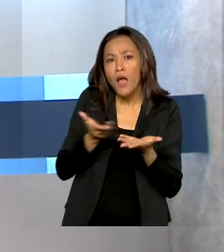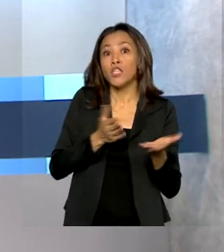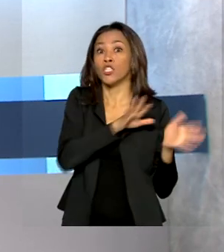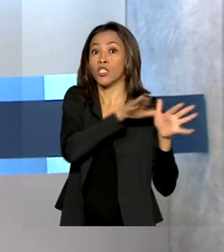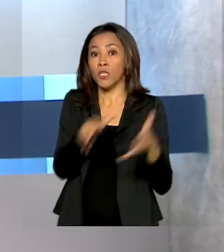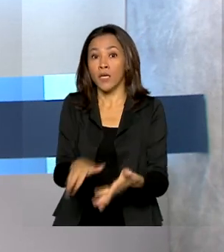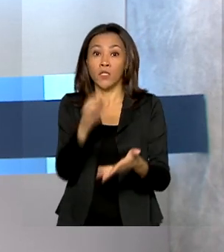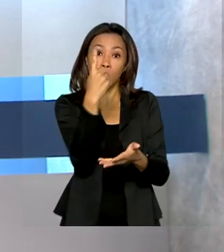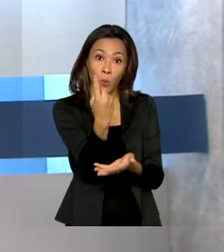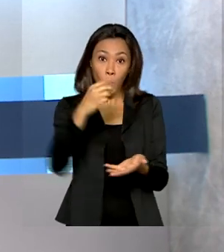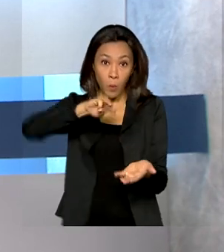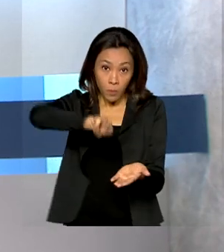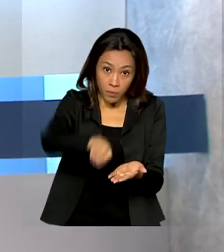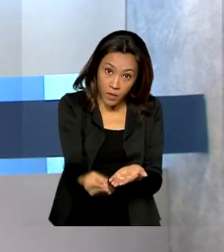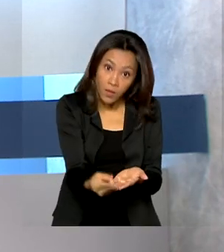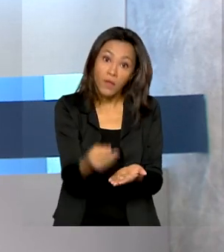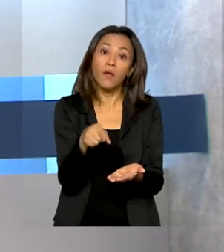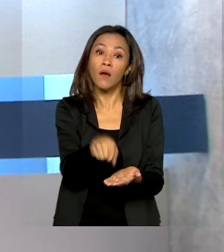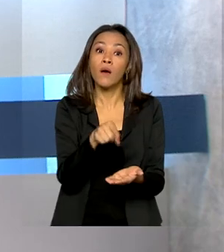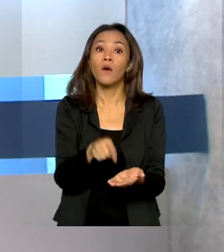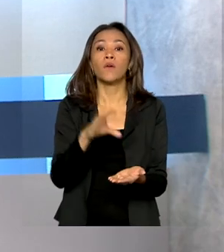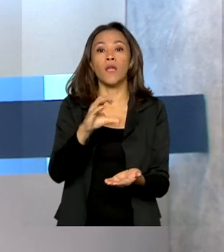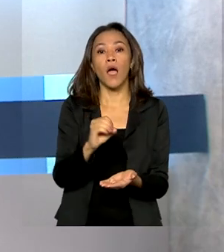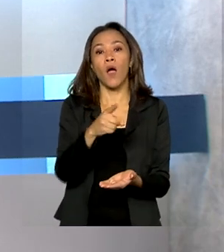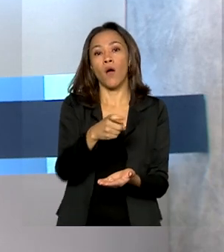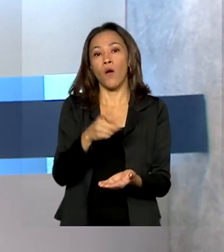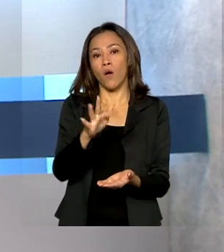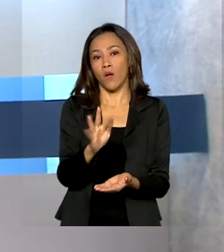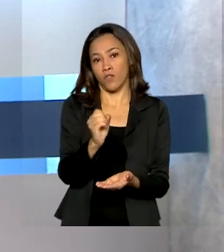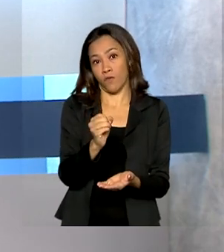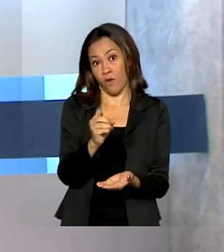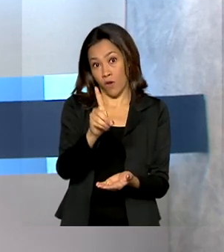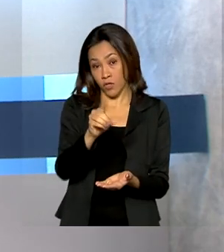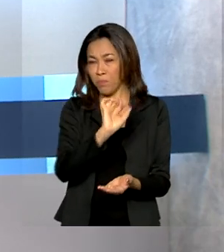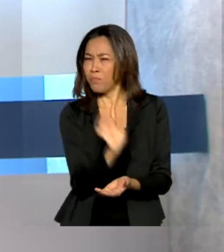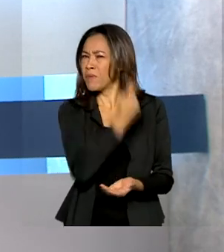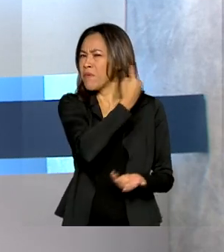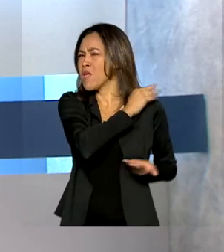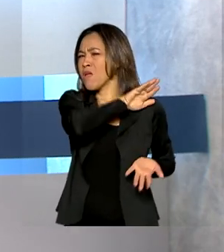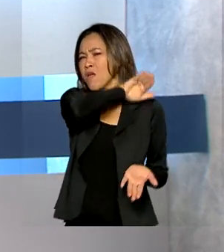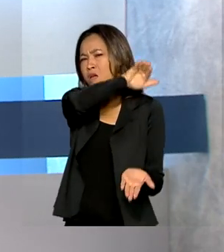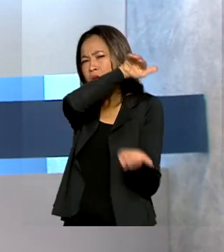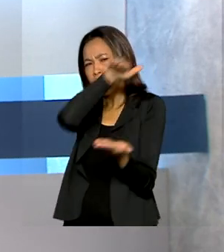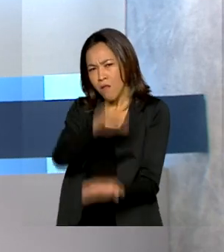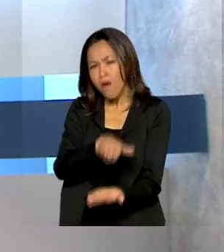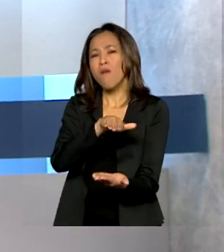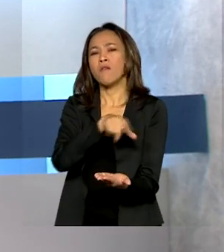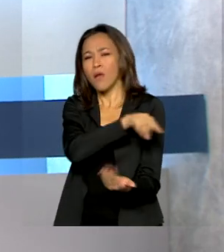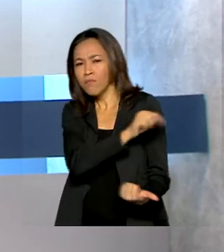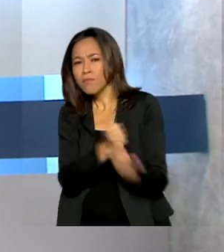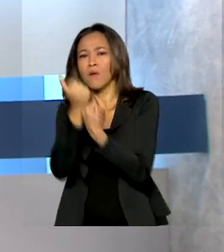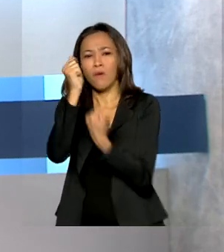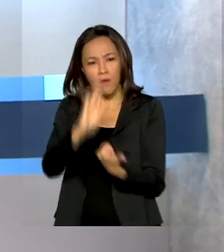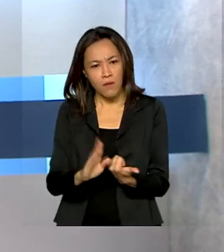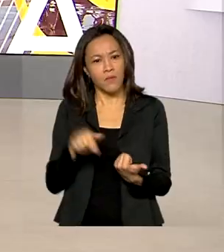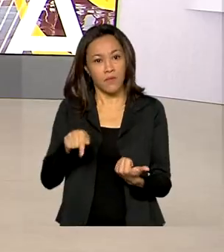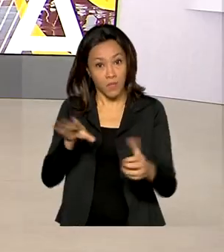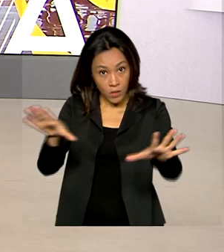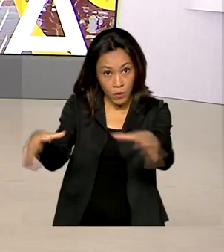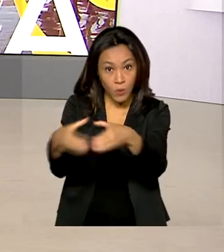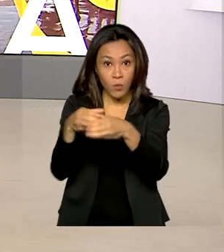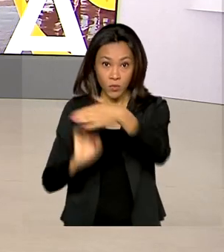milhão de vacinas da AstraZeneca Oxford, referentes ao primeiro lote de imunizantes do consórcio COVAX Facility.